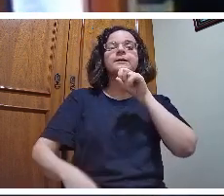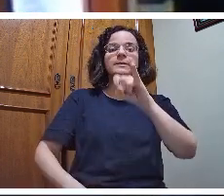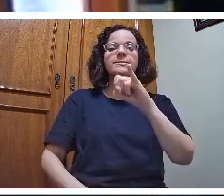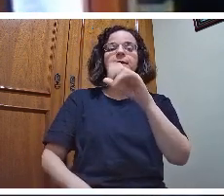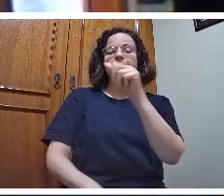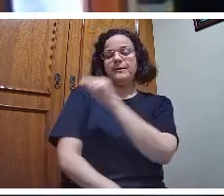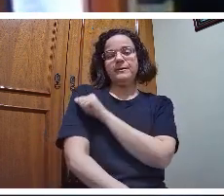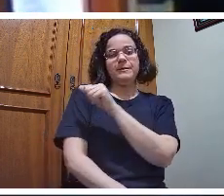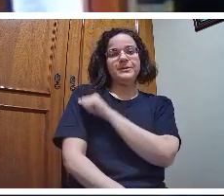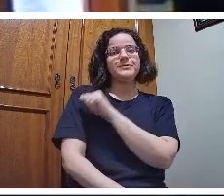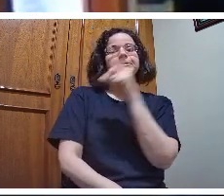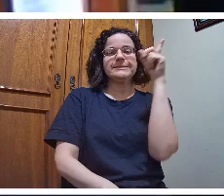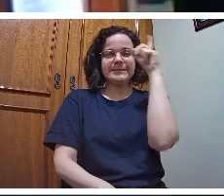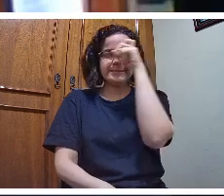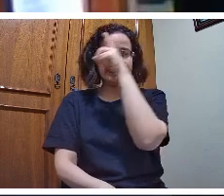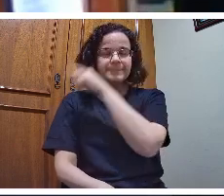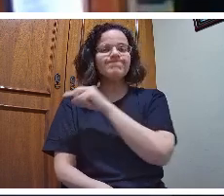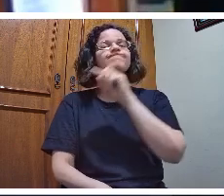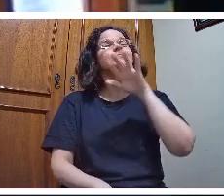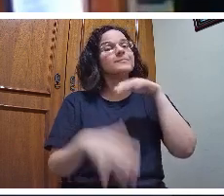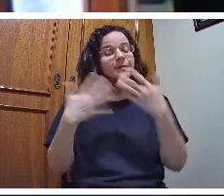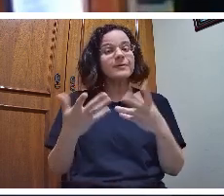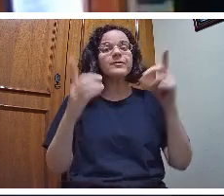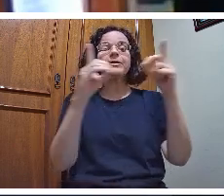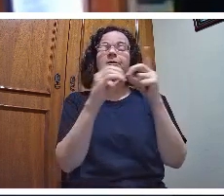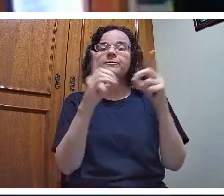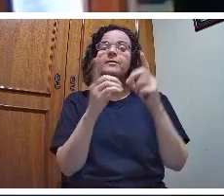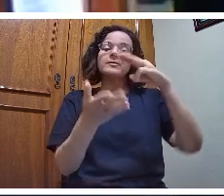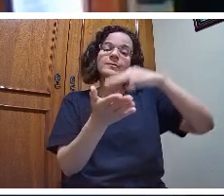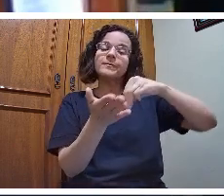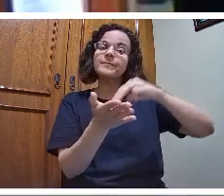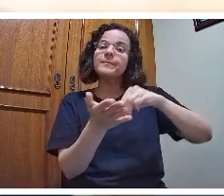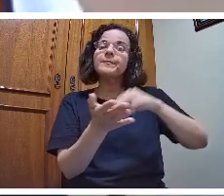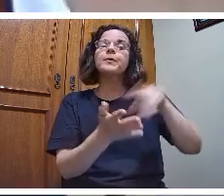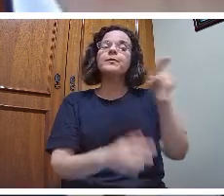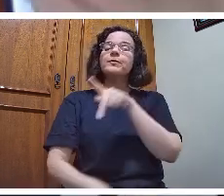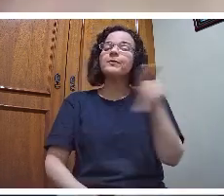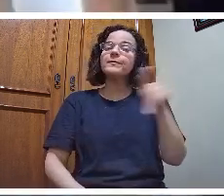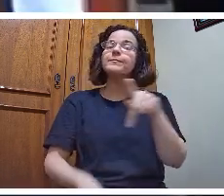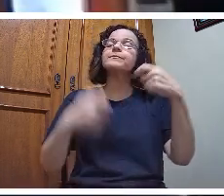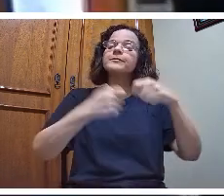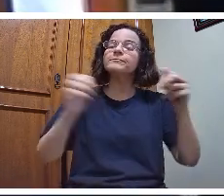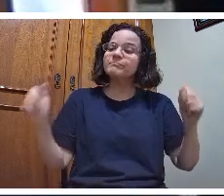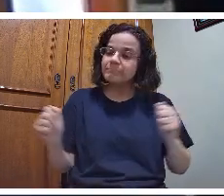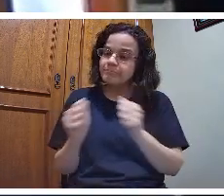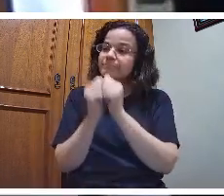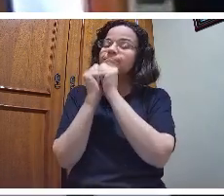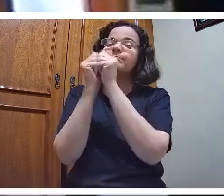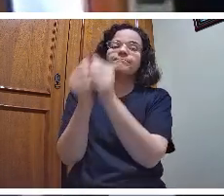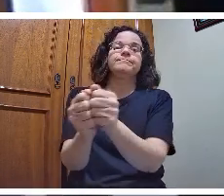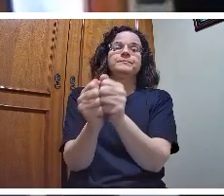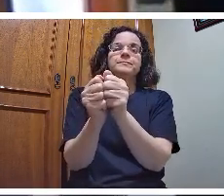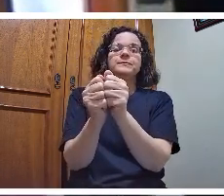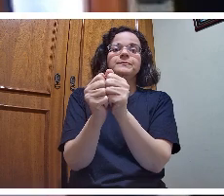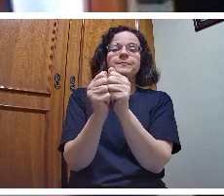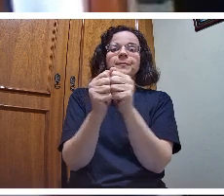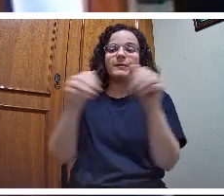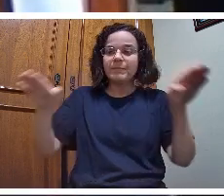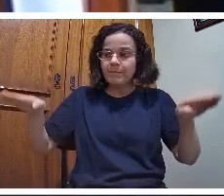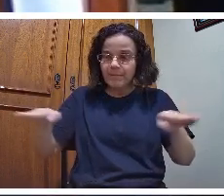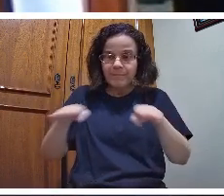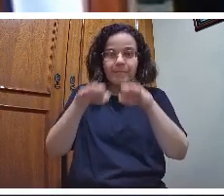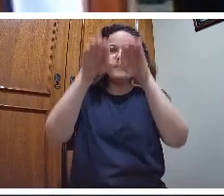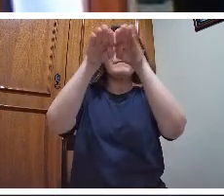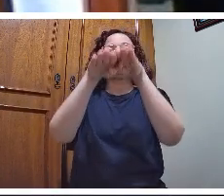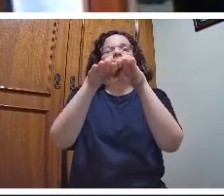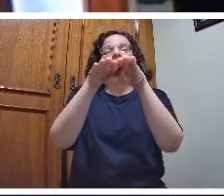é didático, é pedagógico, é metodológico. O professor é que tem que caminhar com o aluno para que ele chegue aonde está o conhecimento científico. Não